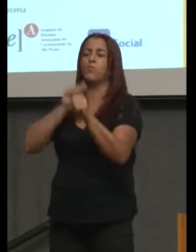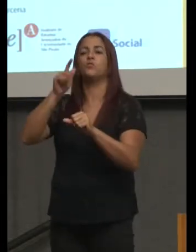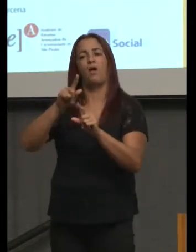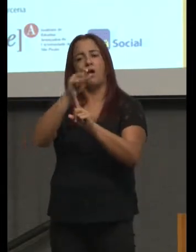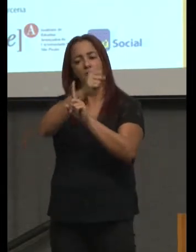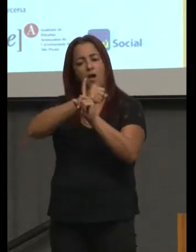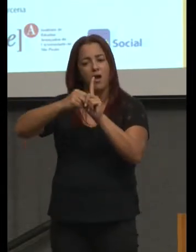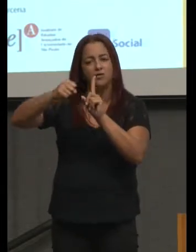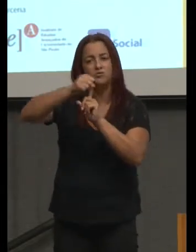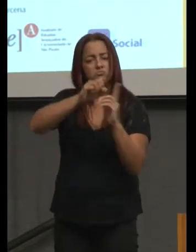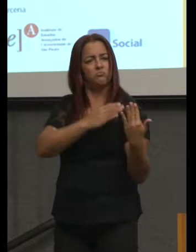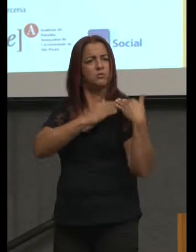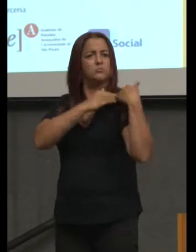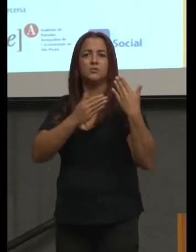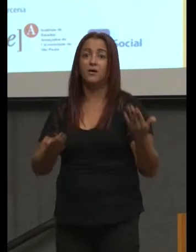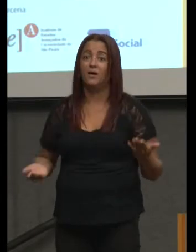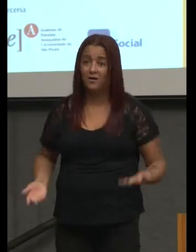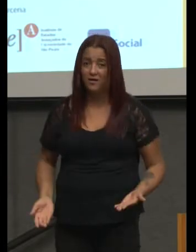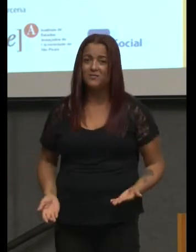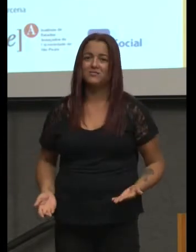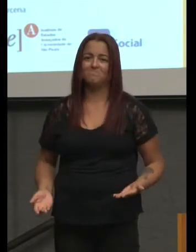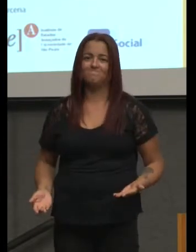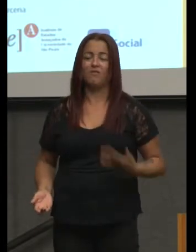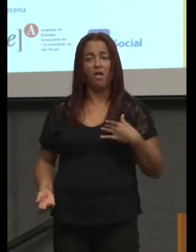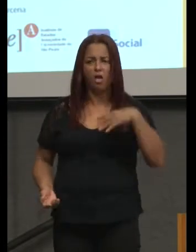outra... Agora, o que é que eu aprendi com o Nilson